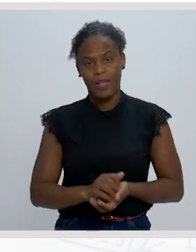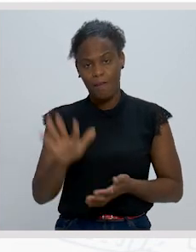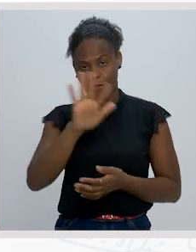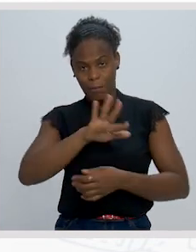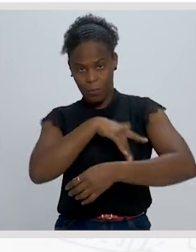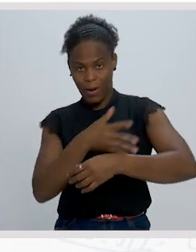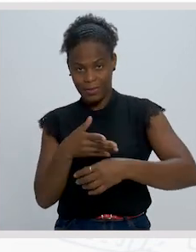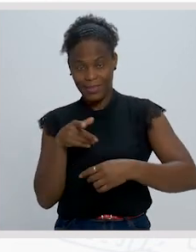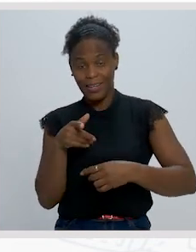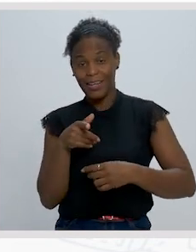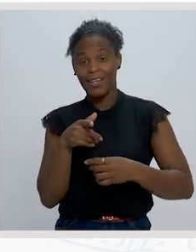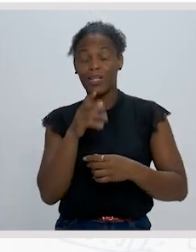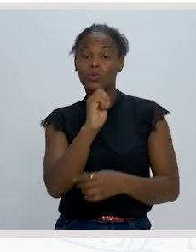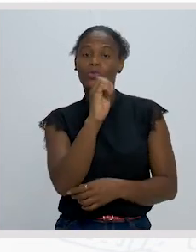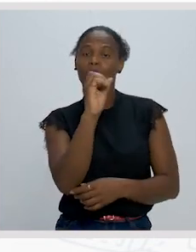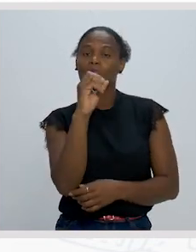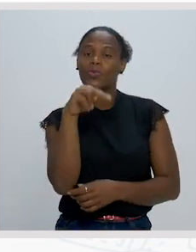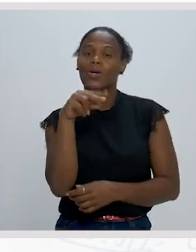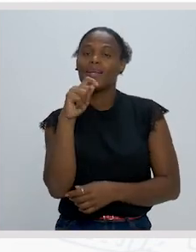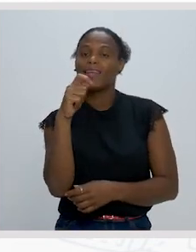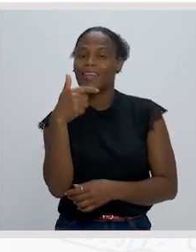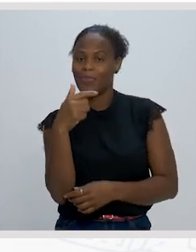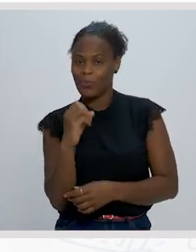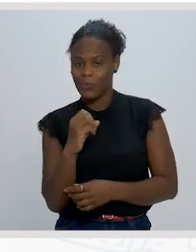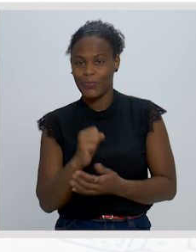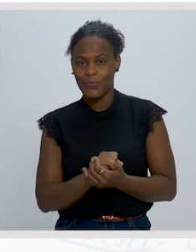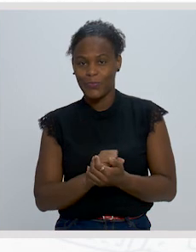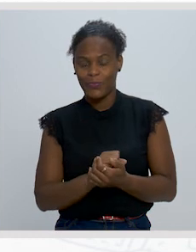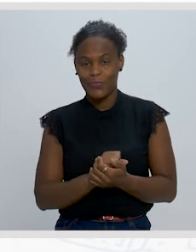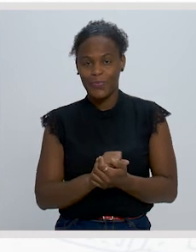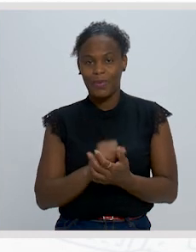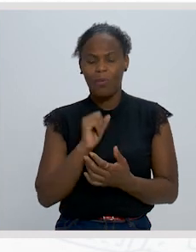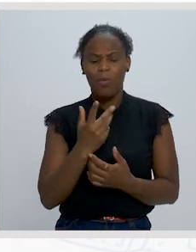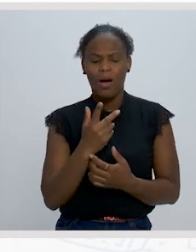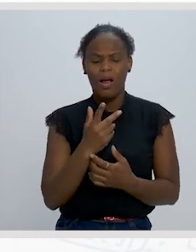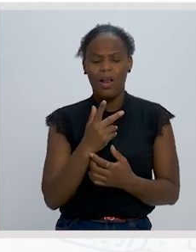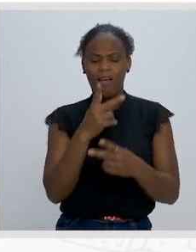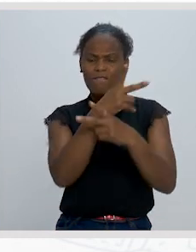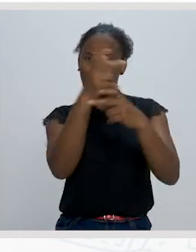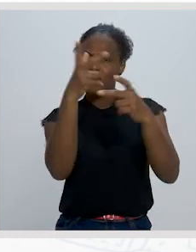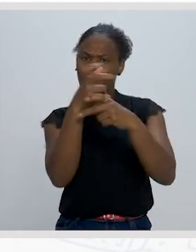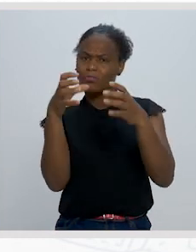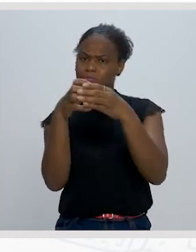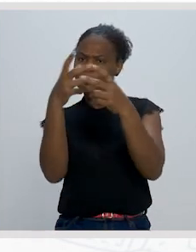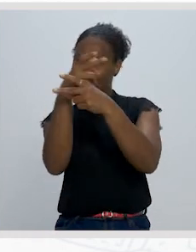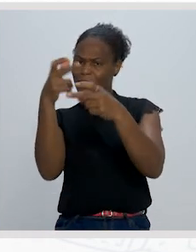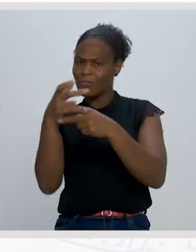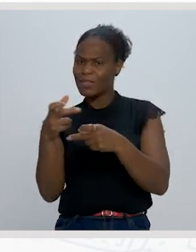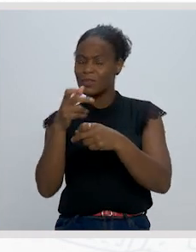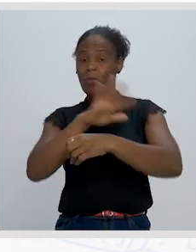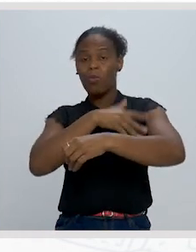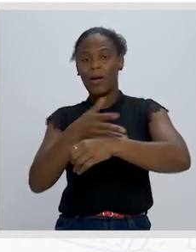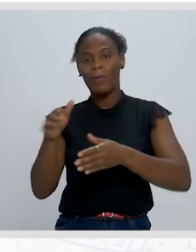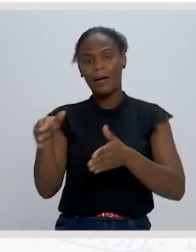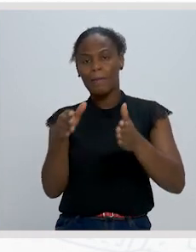A forma poética utilizada é o soneto. Pergunta 2. Que tipos de estrofes compõem o poema